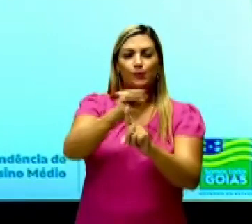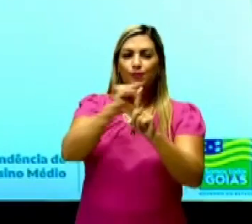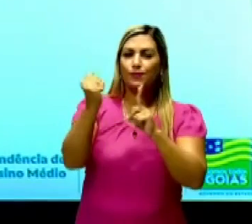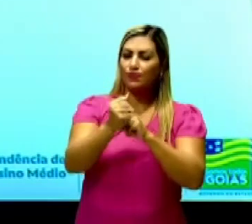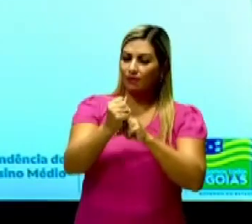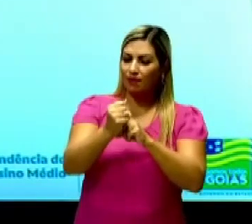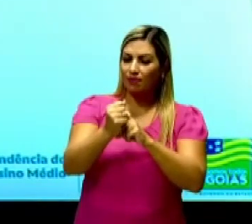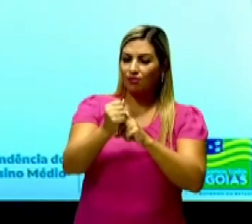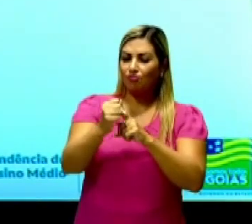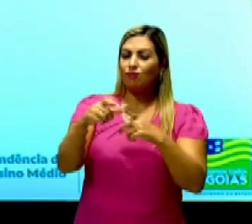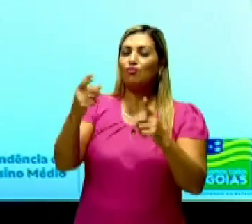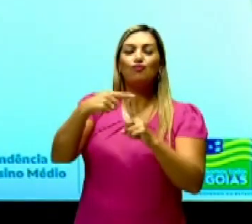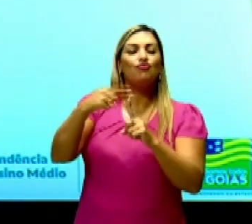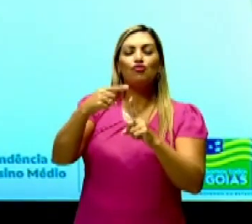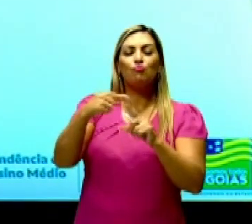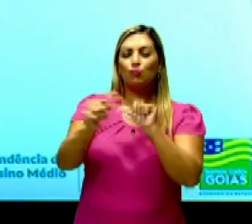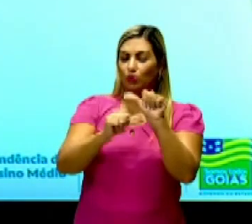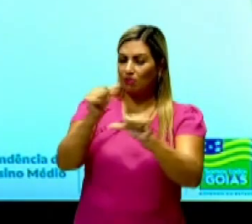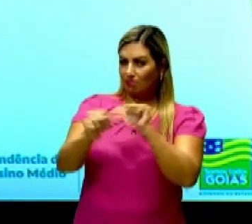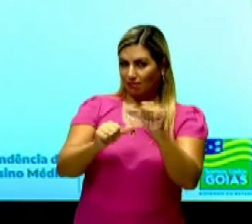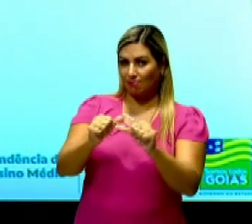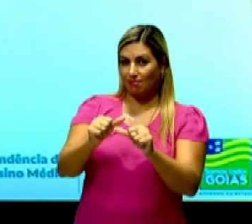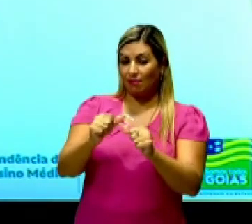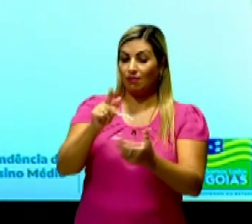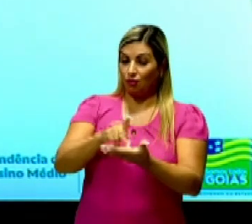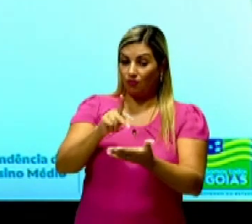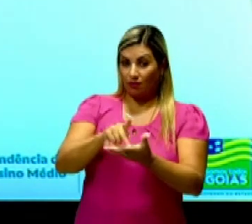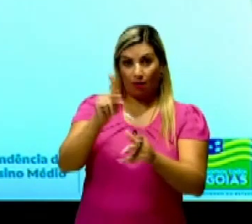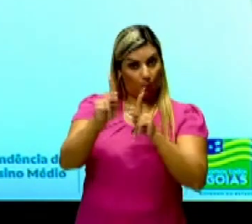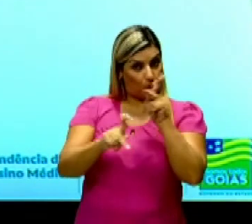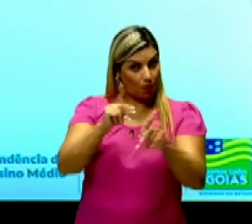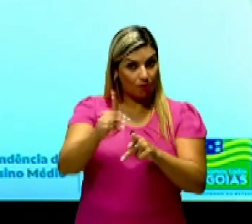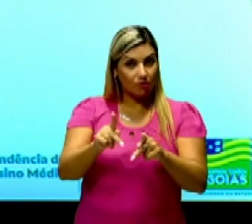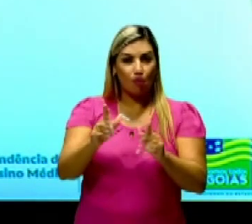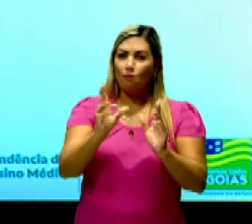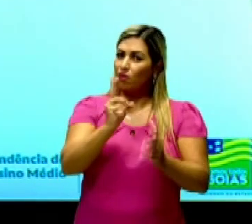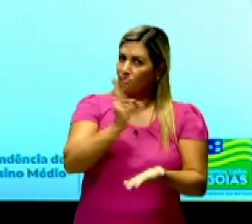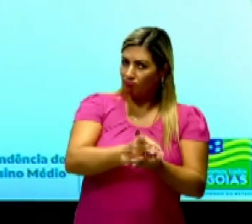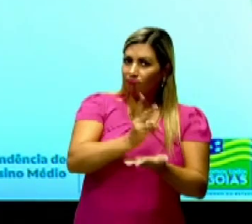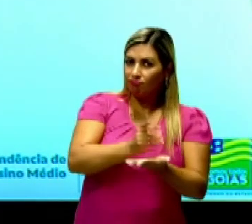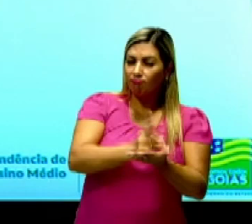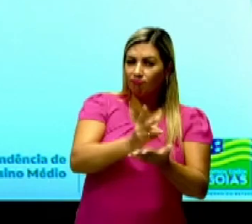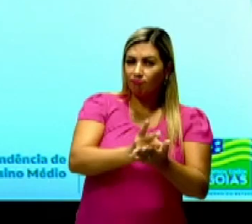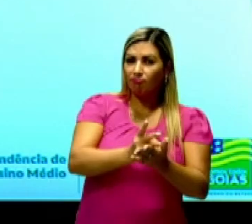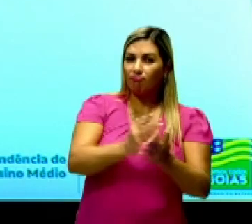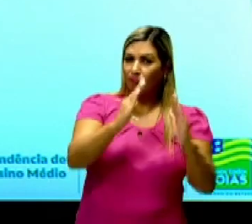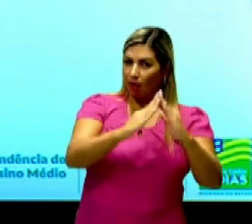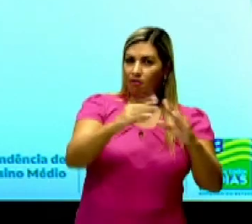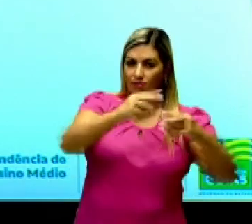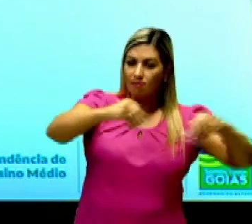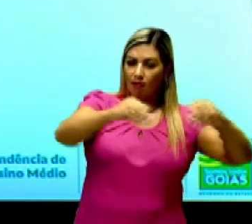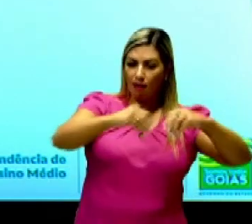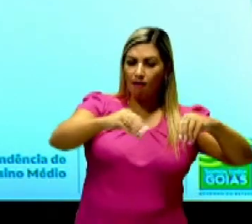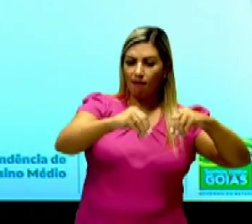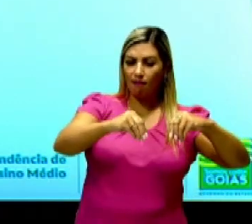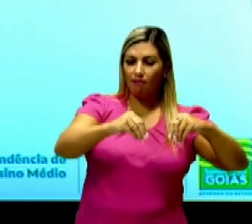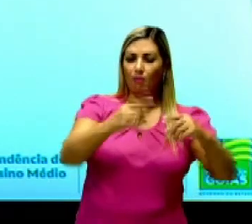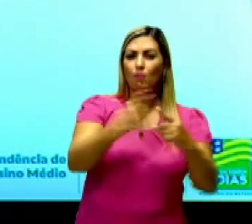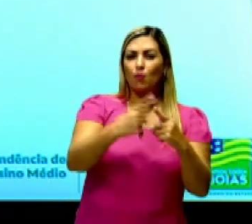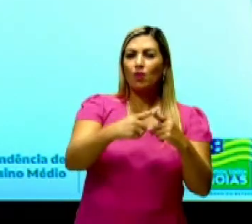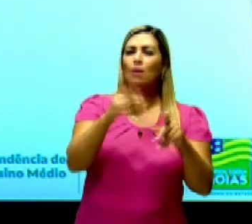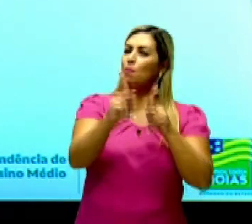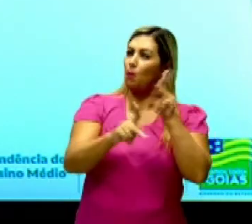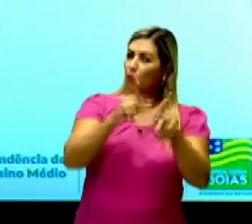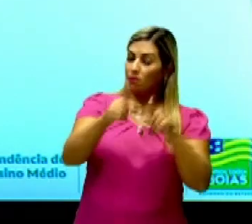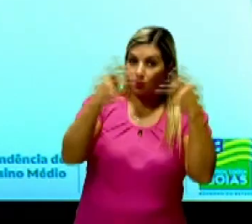Que tipo de mudança que ela vai trazer? Justamente a população vai começar a se fixar na terra, tá? Por que que a população